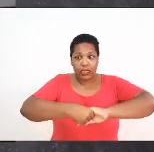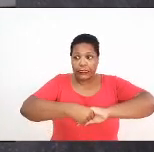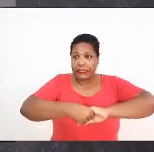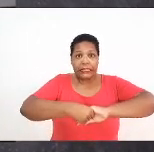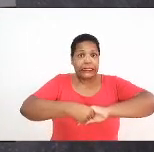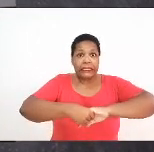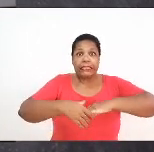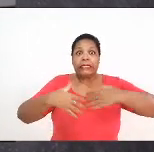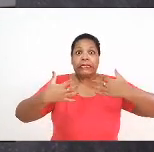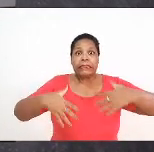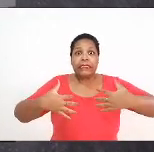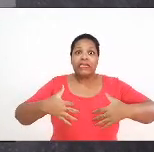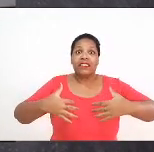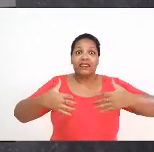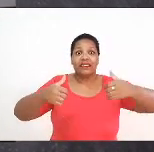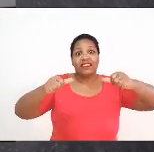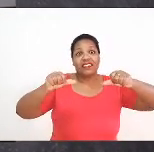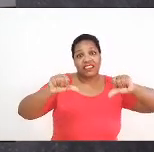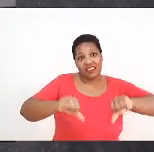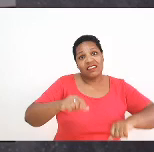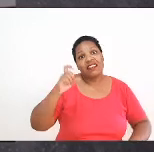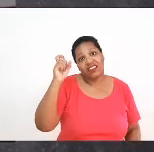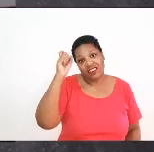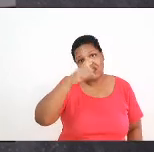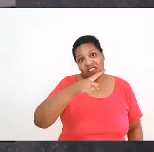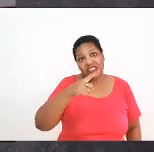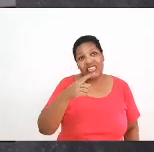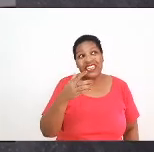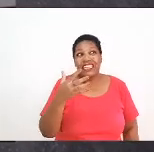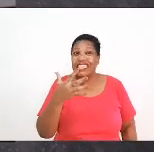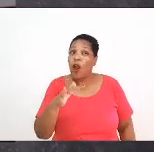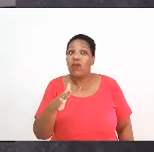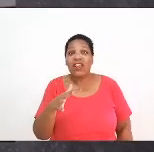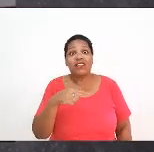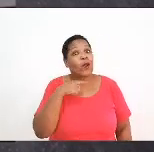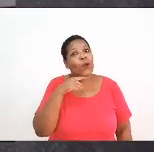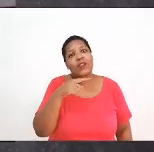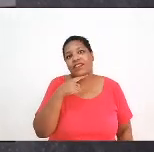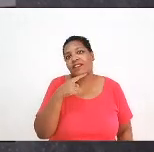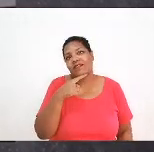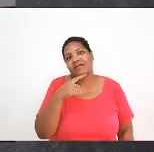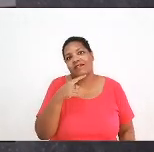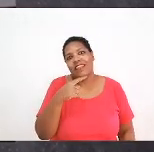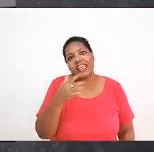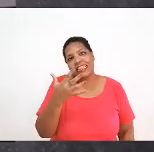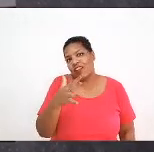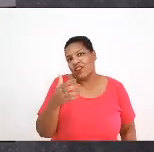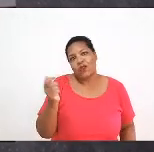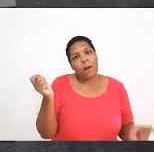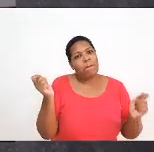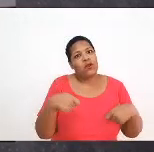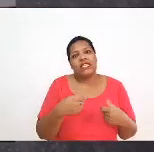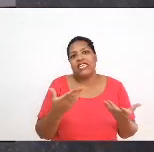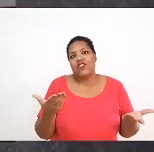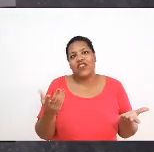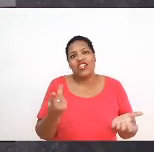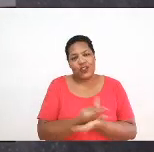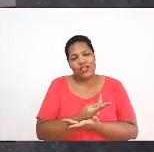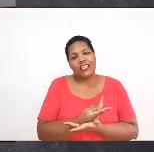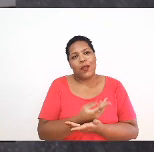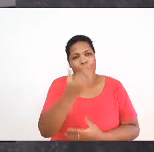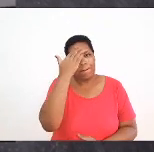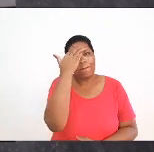não só difícil, talvez seria improvável, talvez seria não possível de ser realizado, então, muito obrigada pela